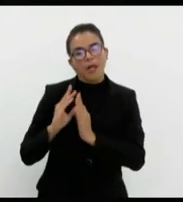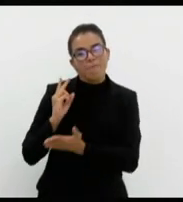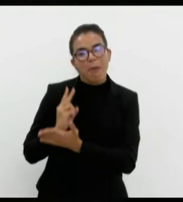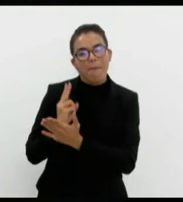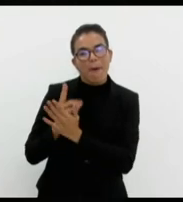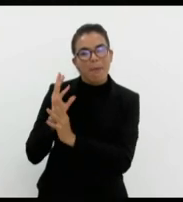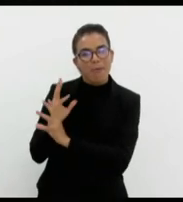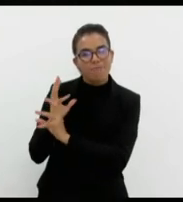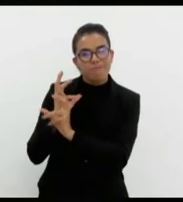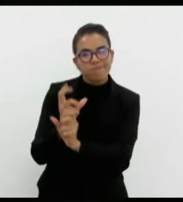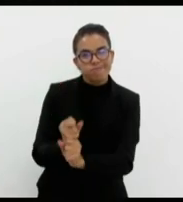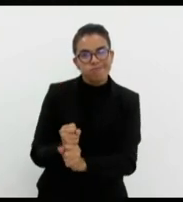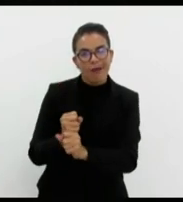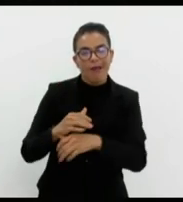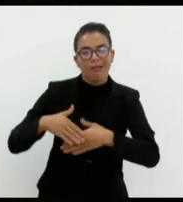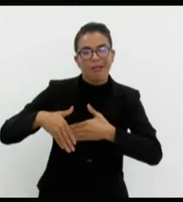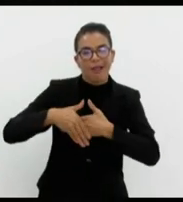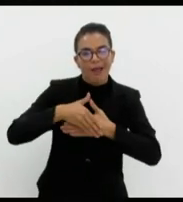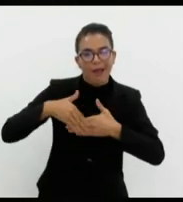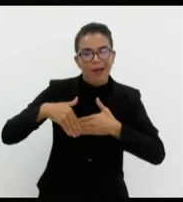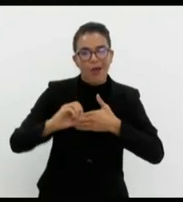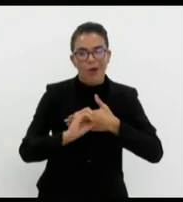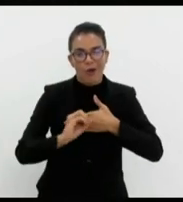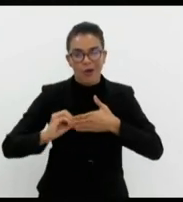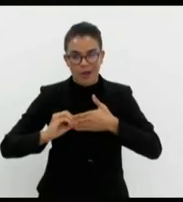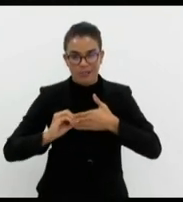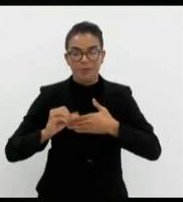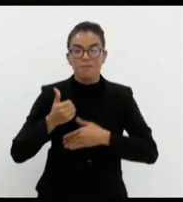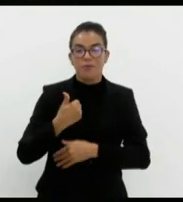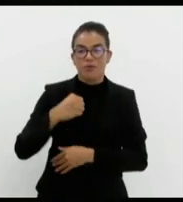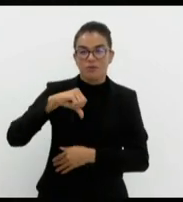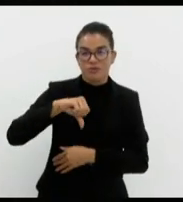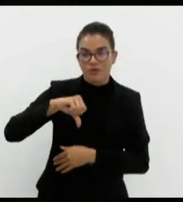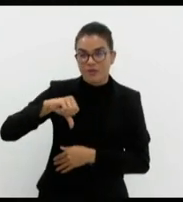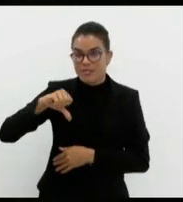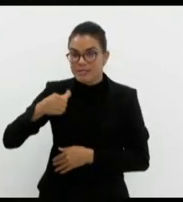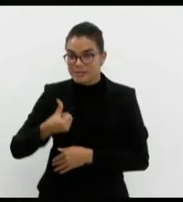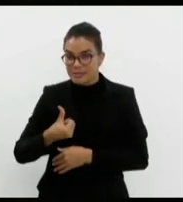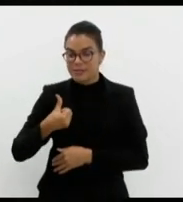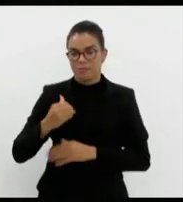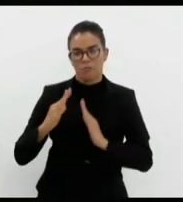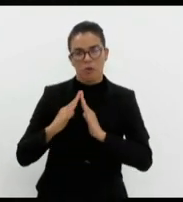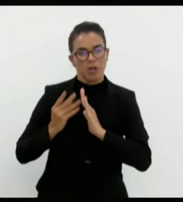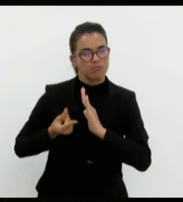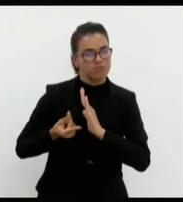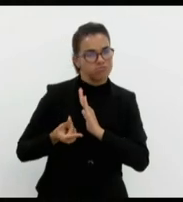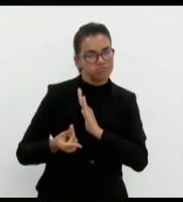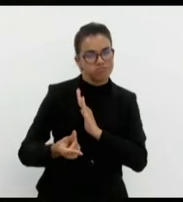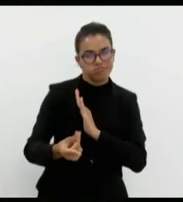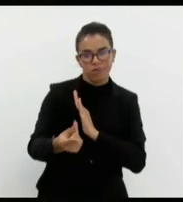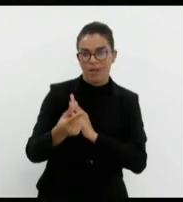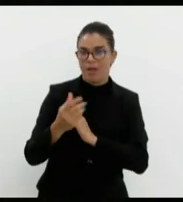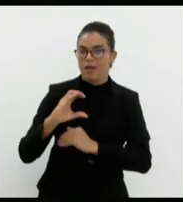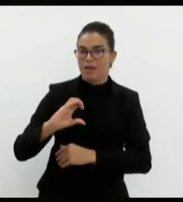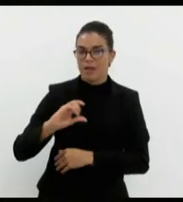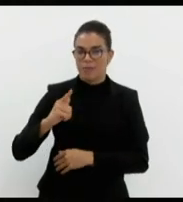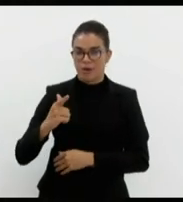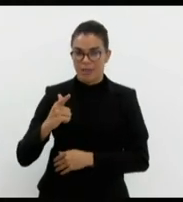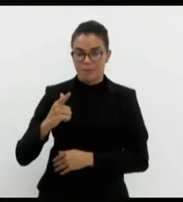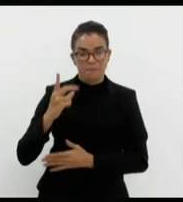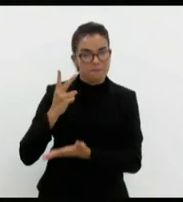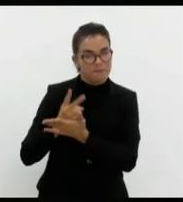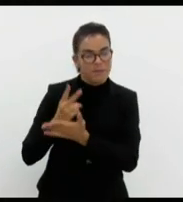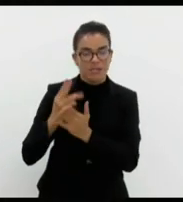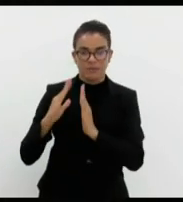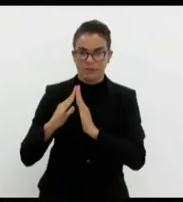Oeste, me elegi vereadora em 1996, morando em Campo Grande e continuo morando na mesma casa até hoje,